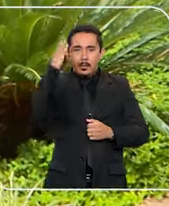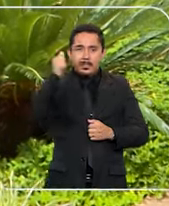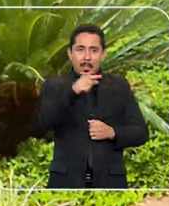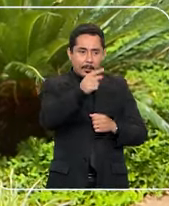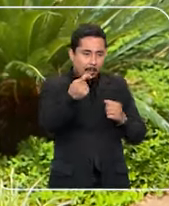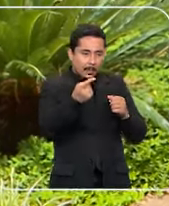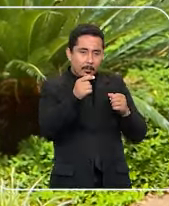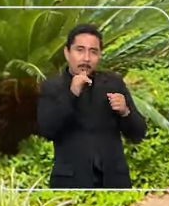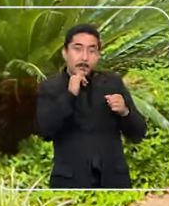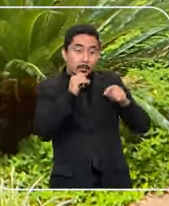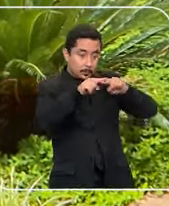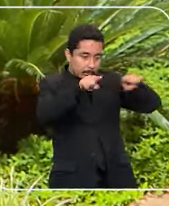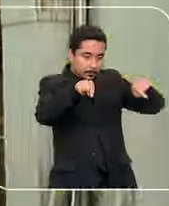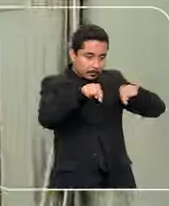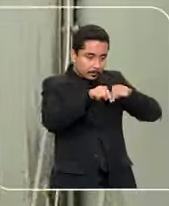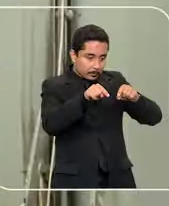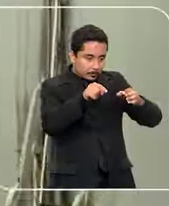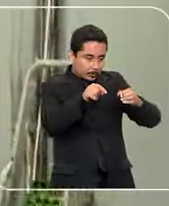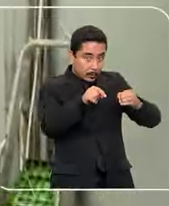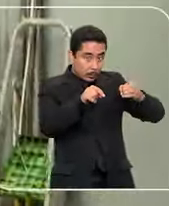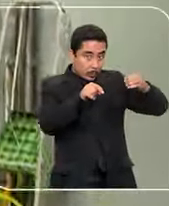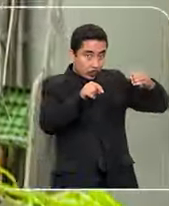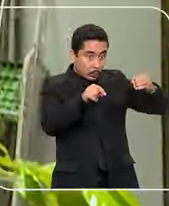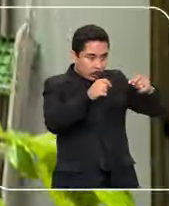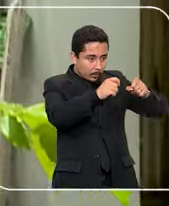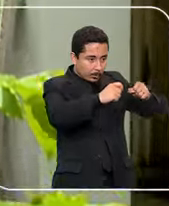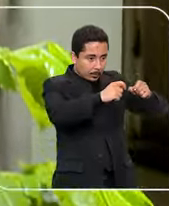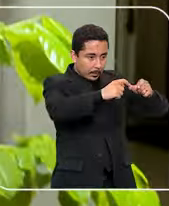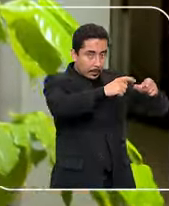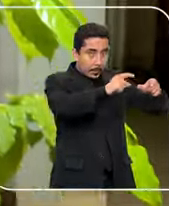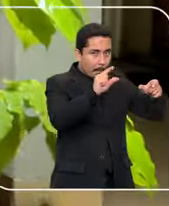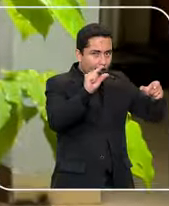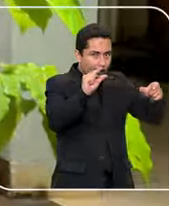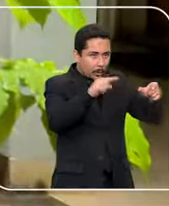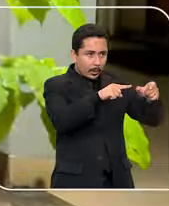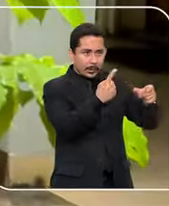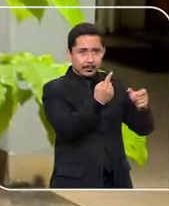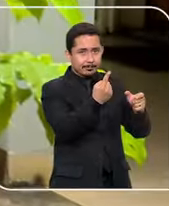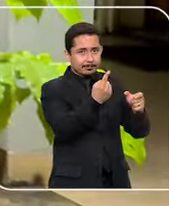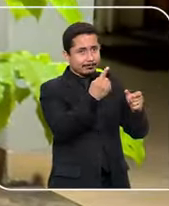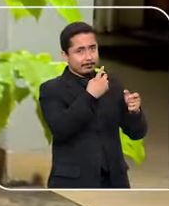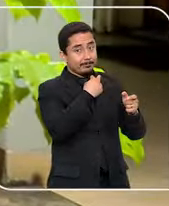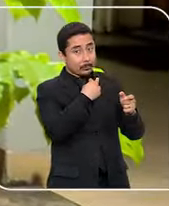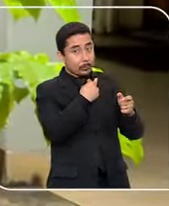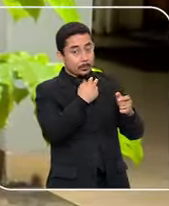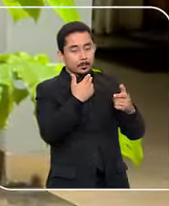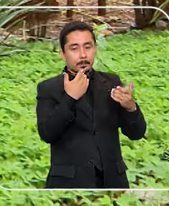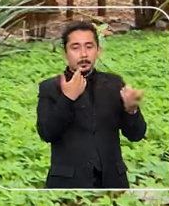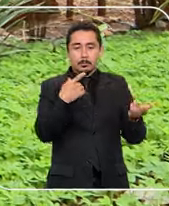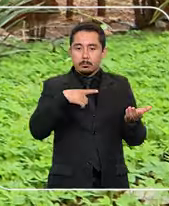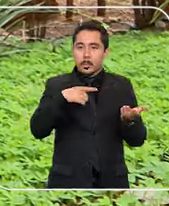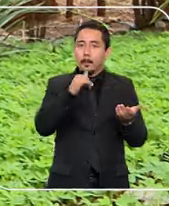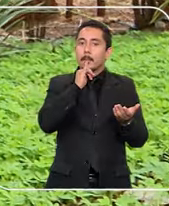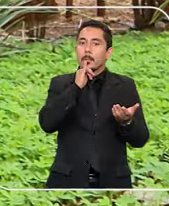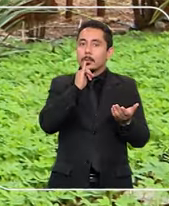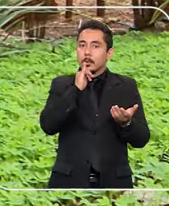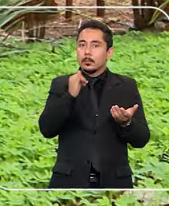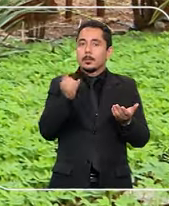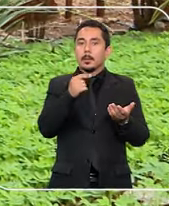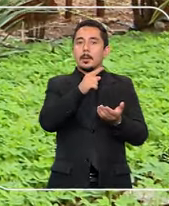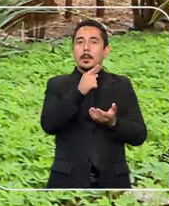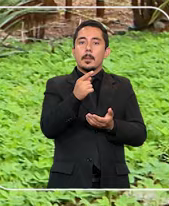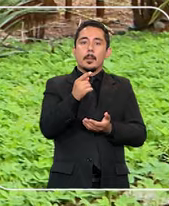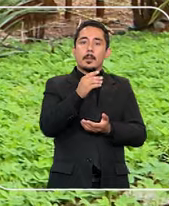Você sabe o que é um puxadinho? Em Brasília, esse termo é muito utilizado para definir construções feitas especialmente por